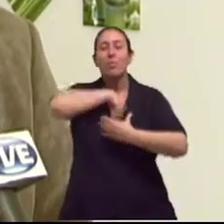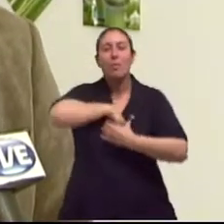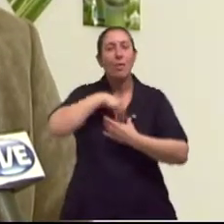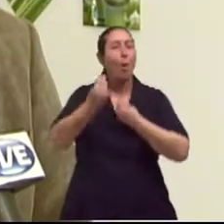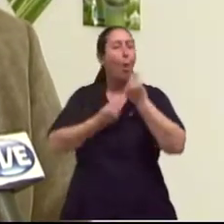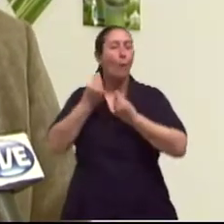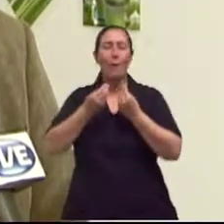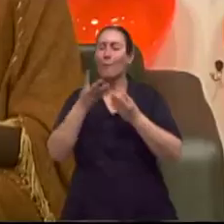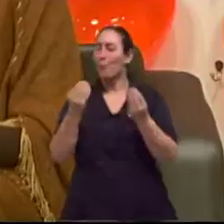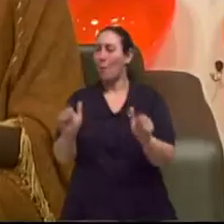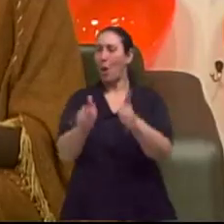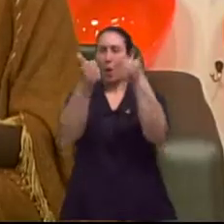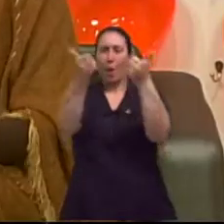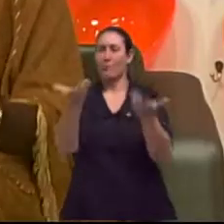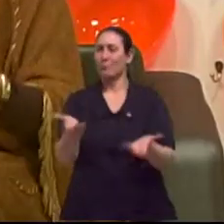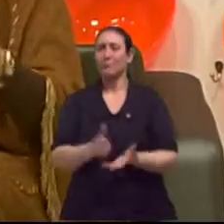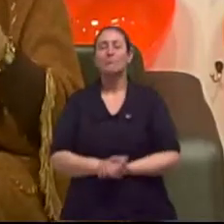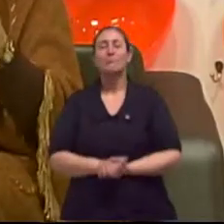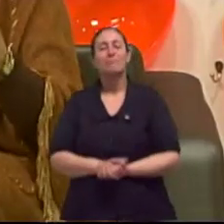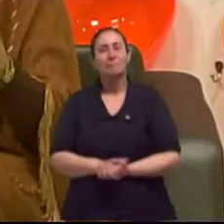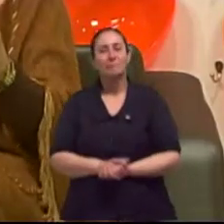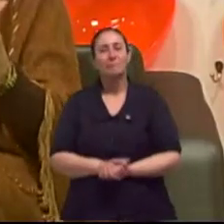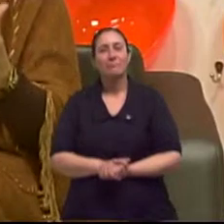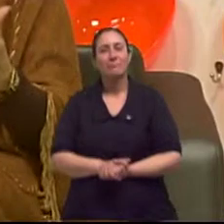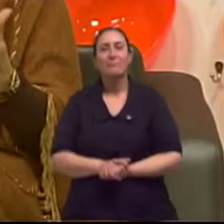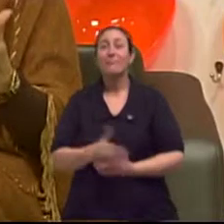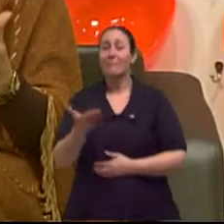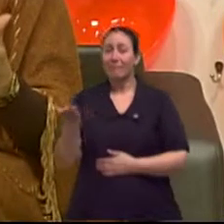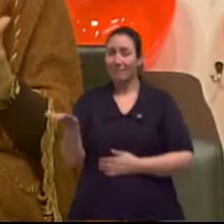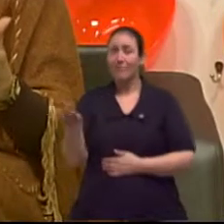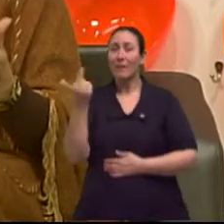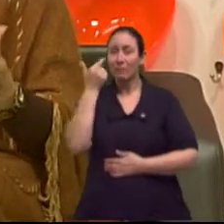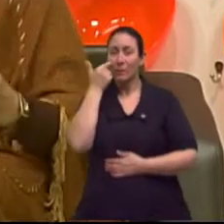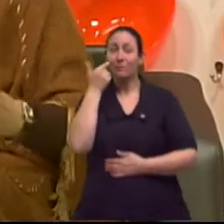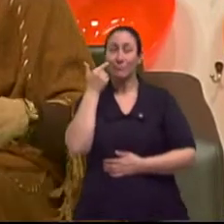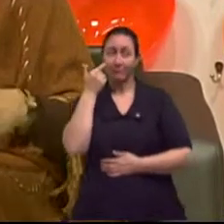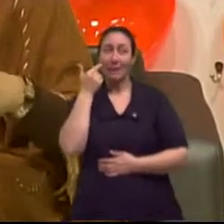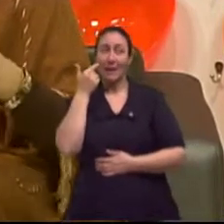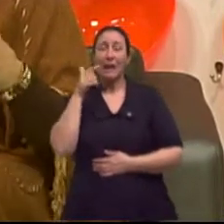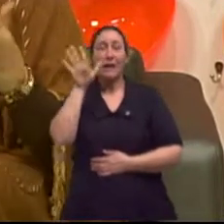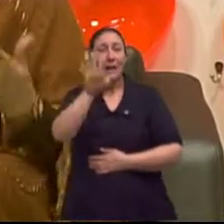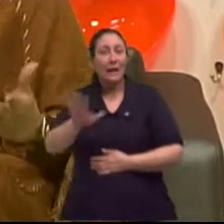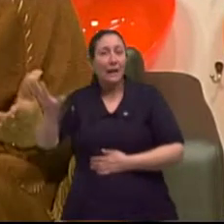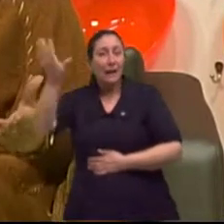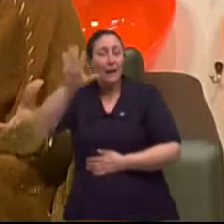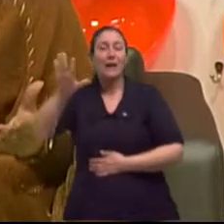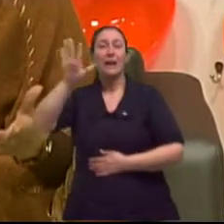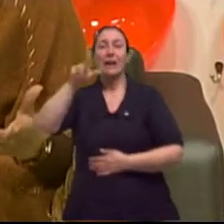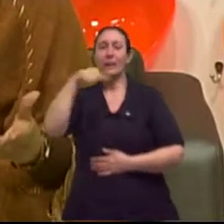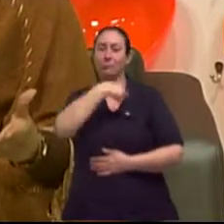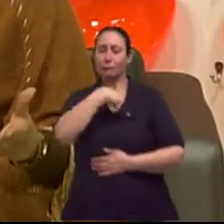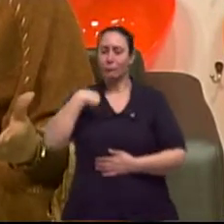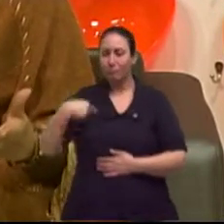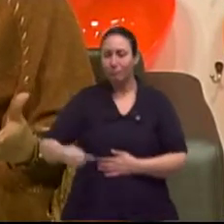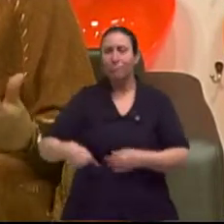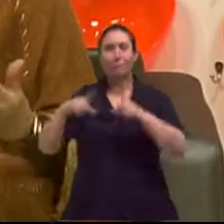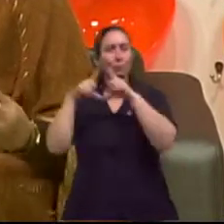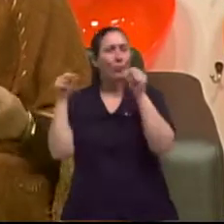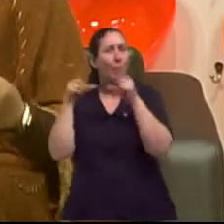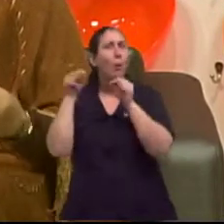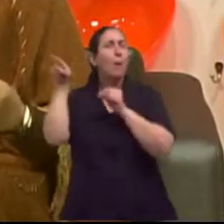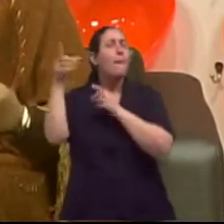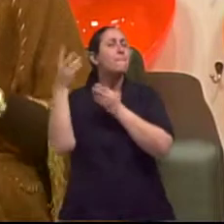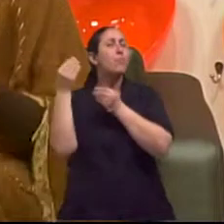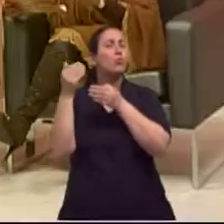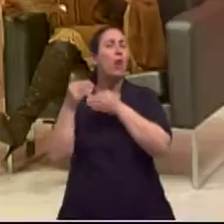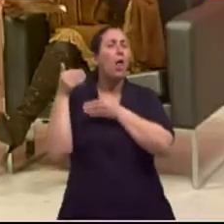comparação, muito melhor. Pois é, a gente sabe que os orientais estão anos-luz na nossa frente em muitos momentos, em